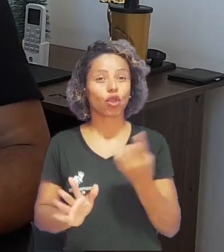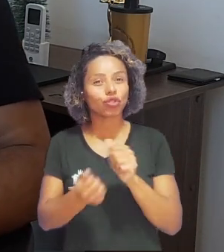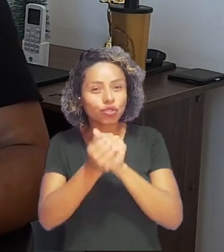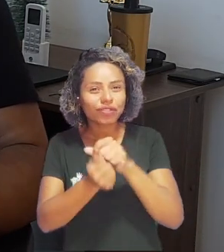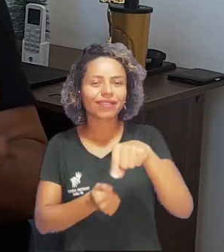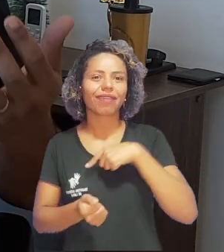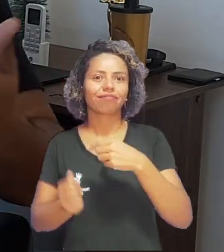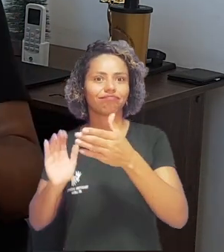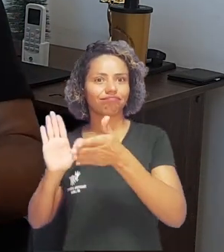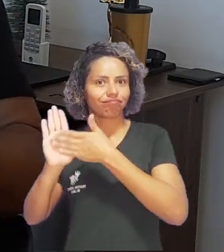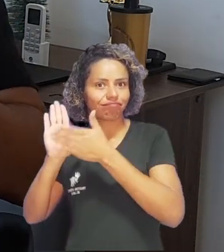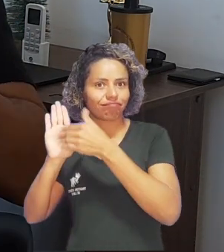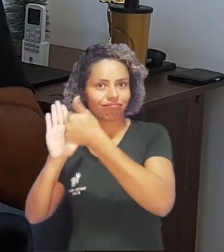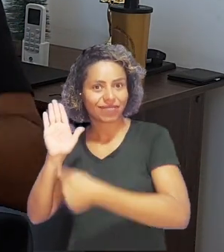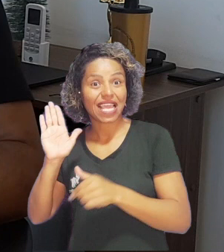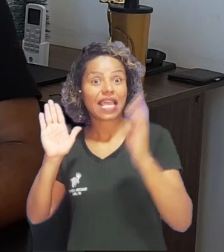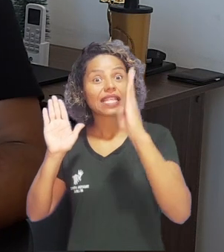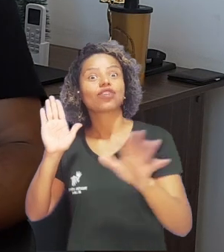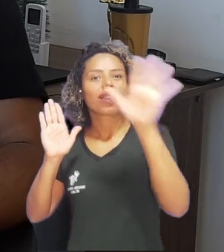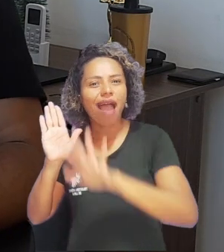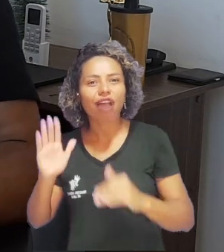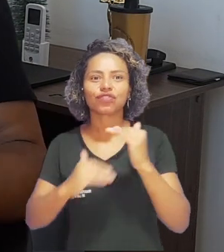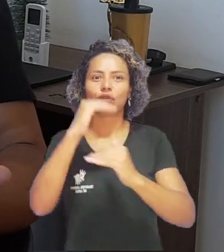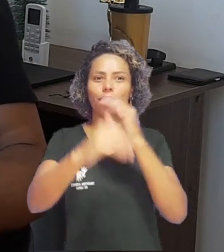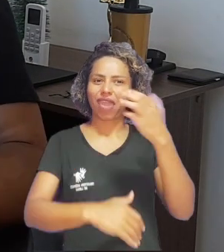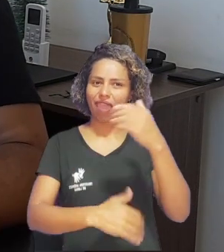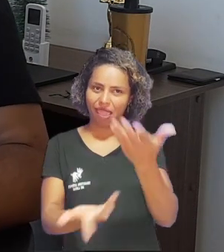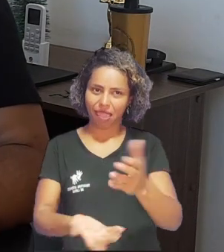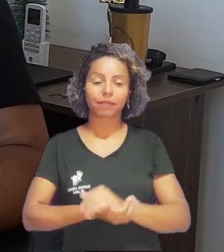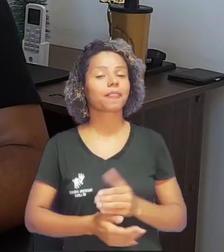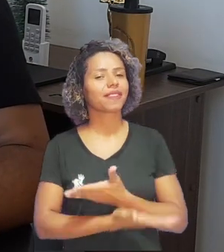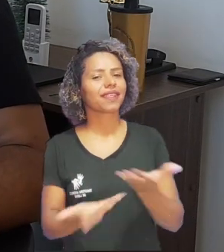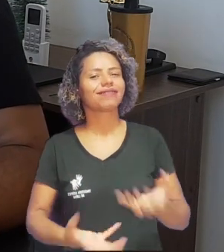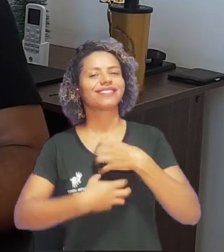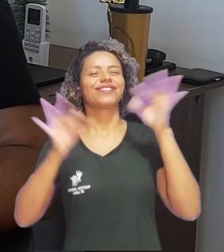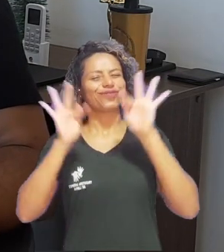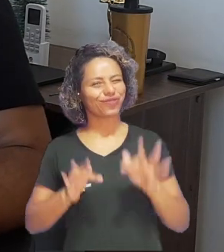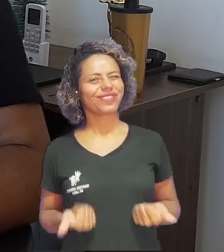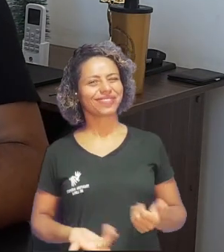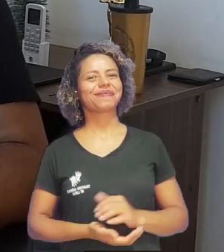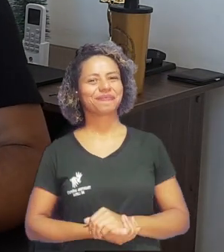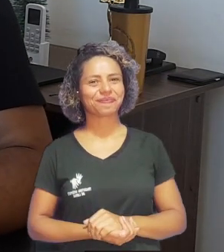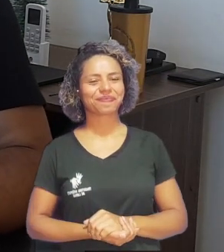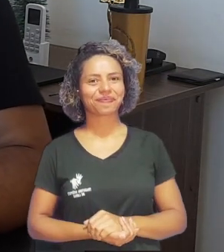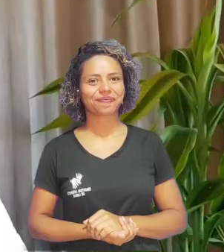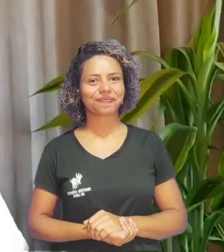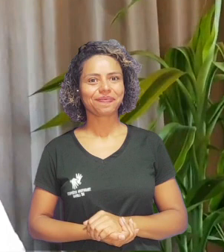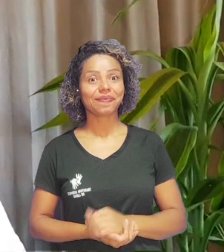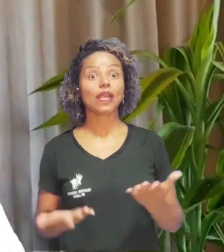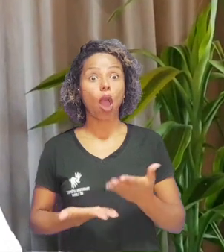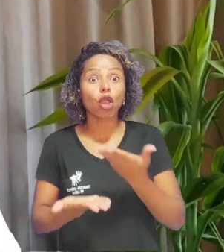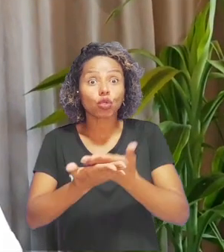claro, estamos engajados com o Projeto Nacional de Desenvolvimento Científico. Então estamos muito felizes.